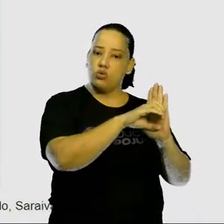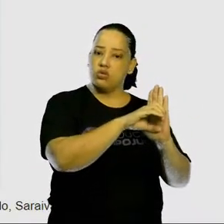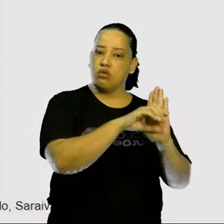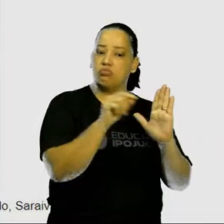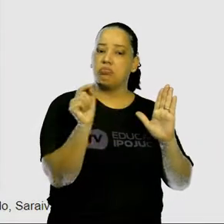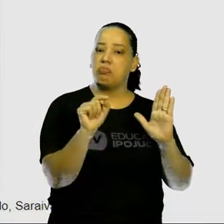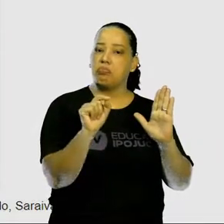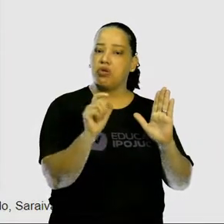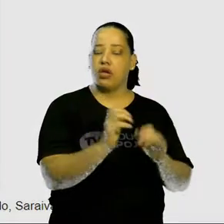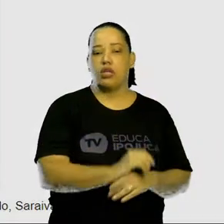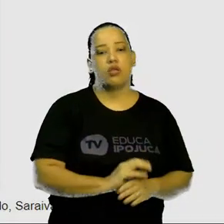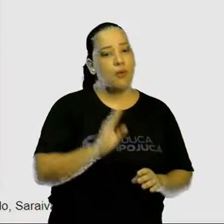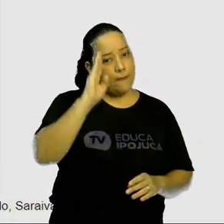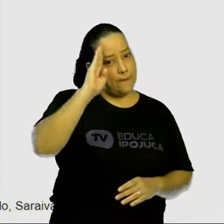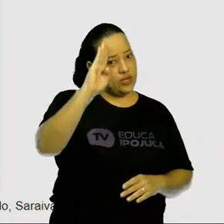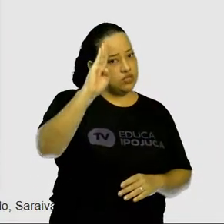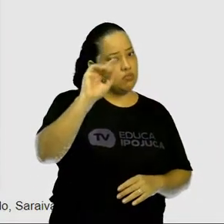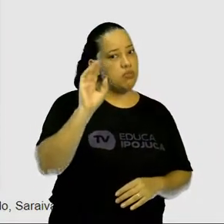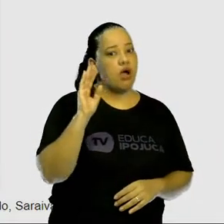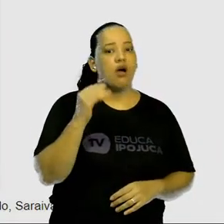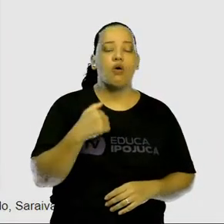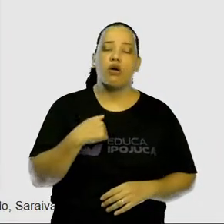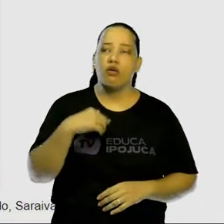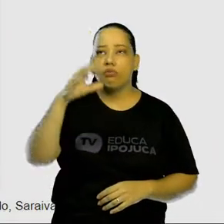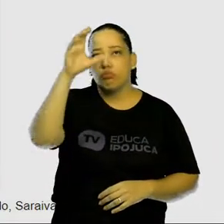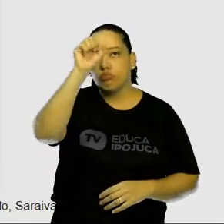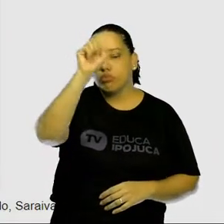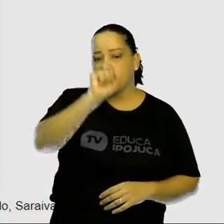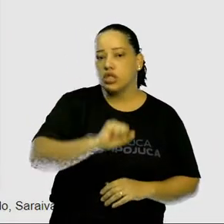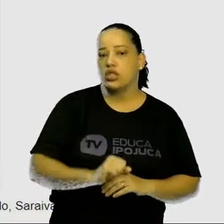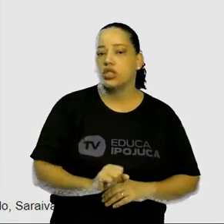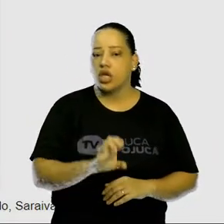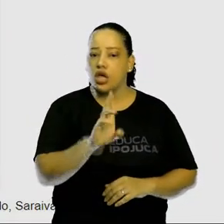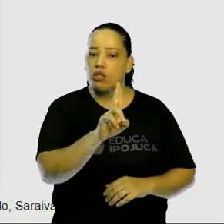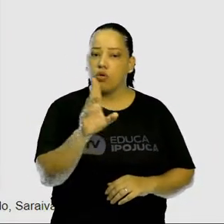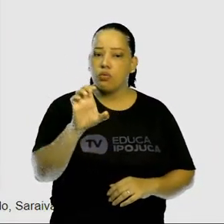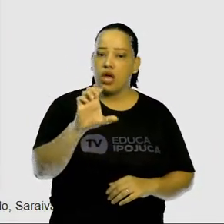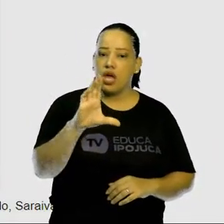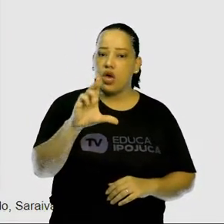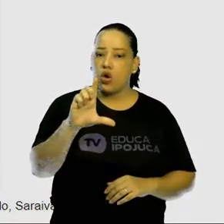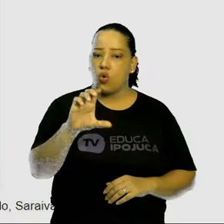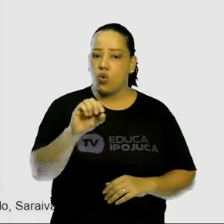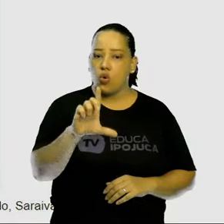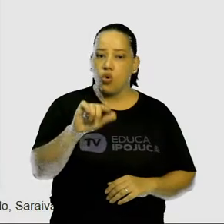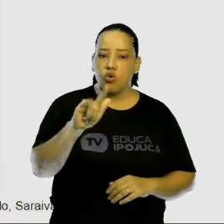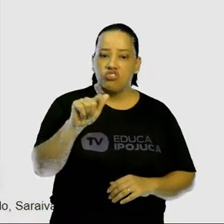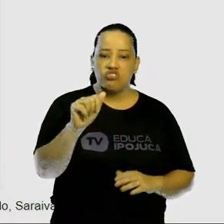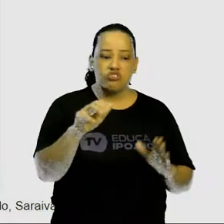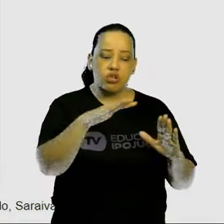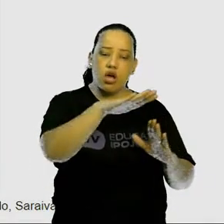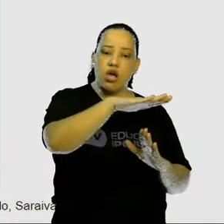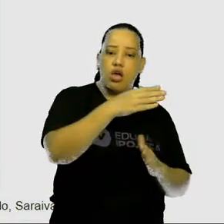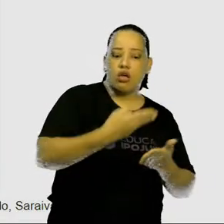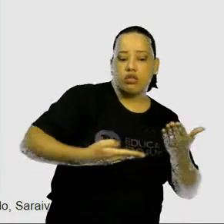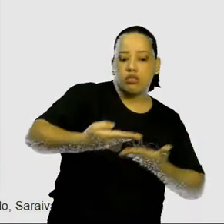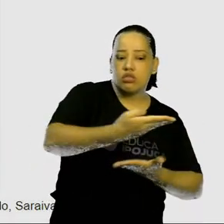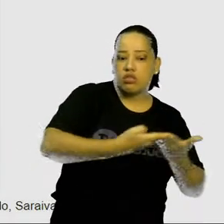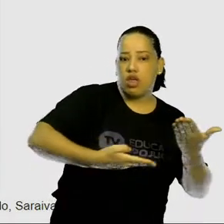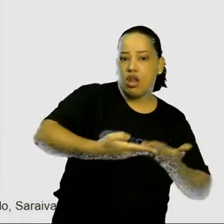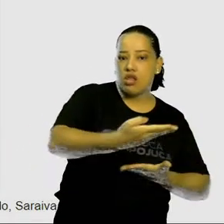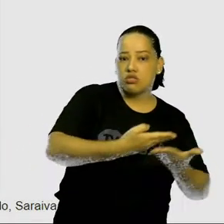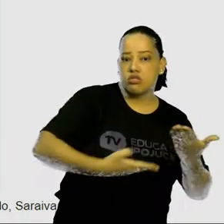o que é ecologia. Então, aqui, onde ele está falando sobre estudo, ele está dizendo que é a interação, ou seja, a